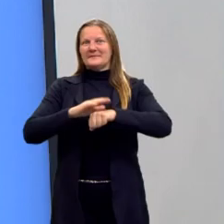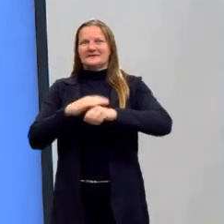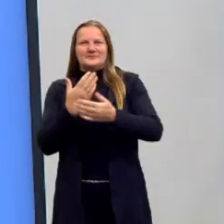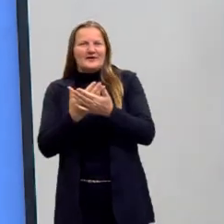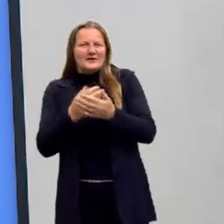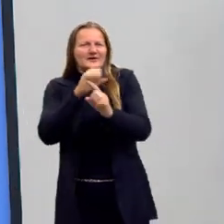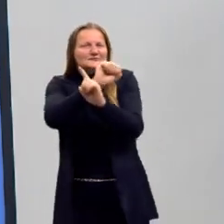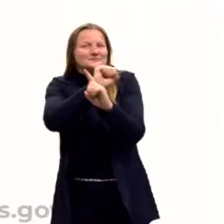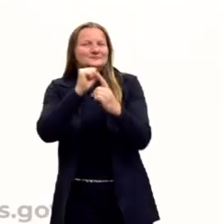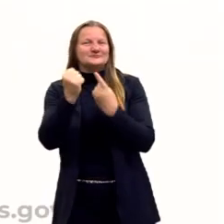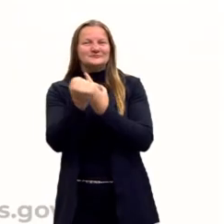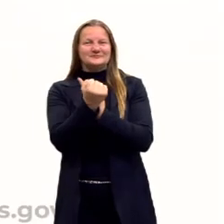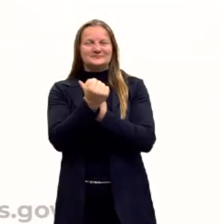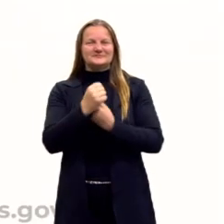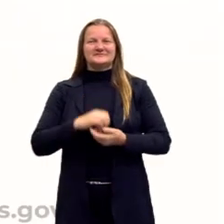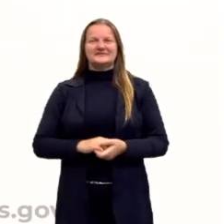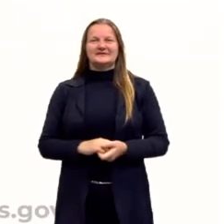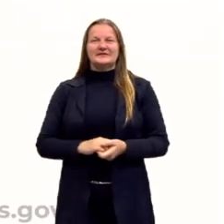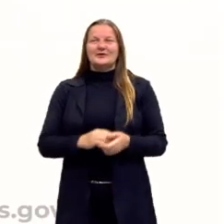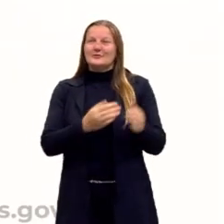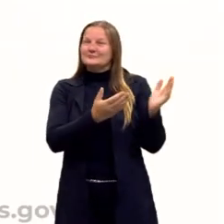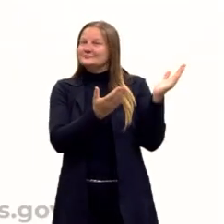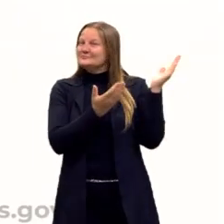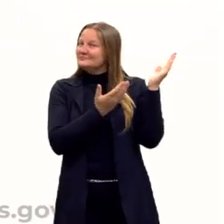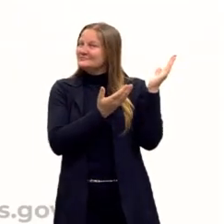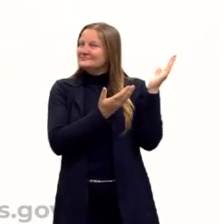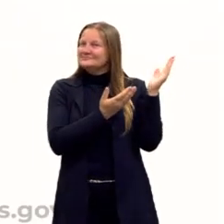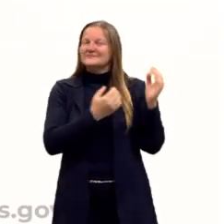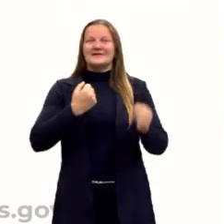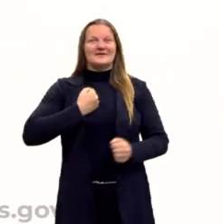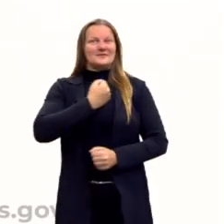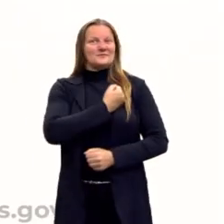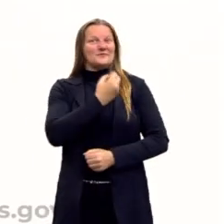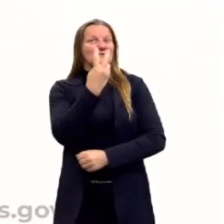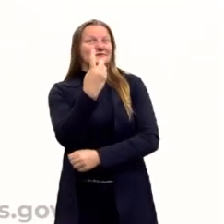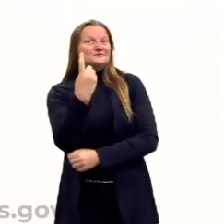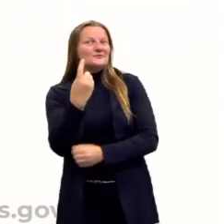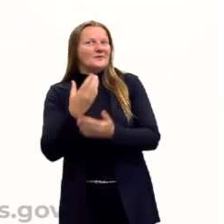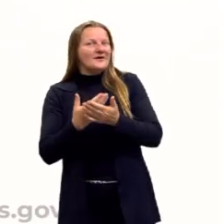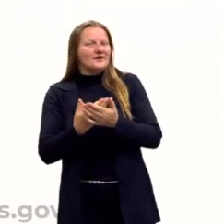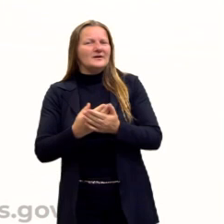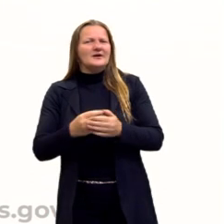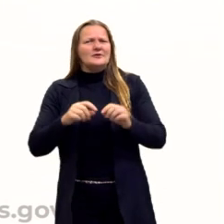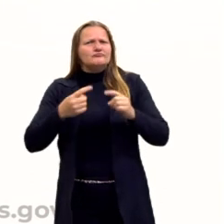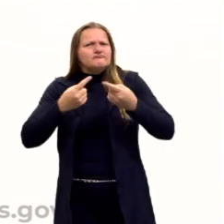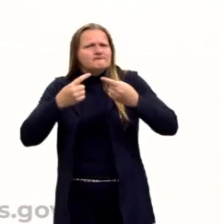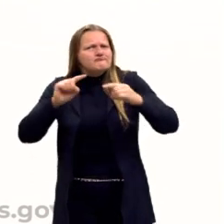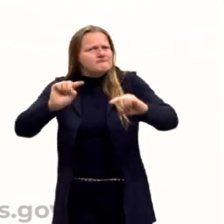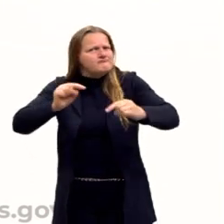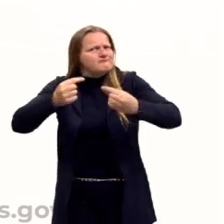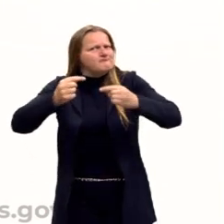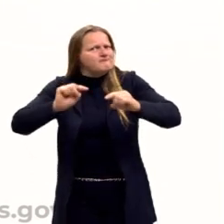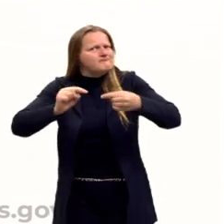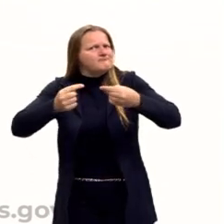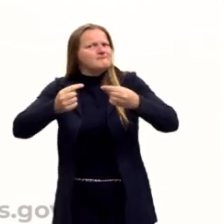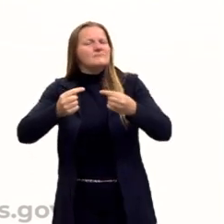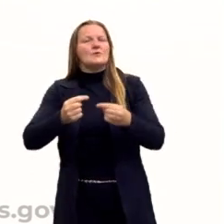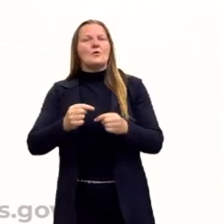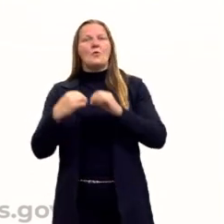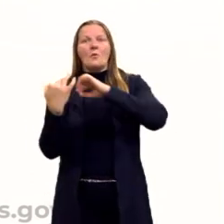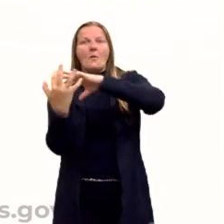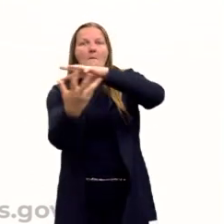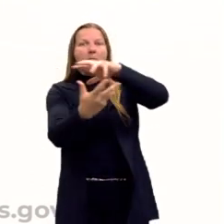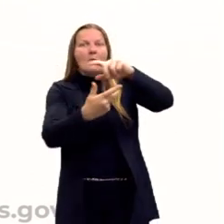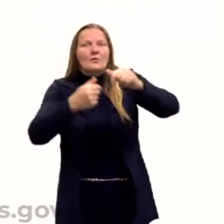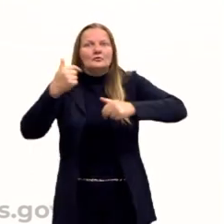Sociologia. Olha só, já é nossa aula de número 21, Desafios do Mundo do Trabalho. Vamos discorrer,